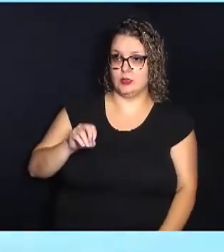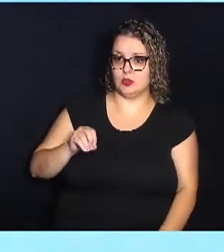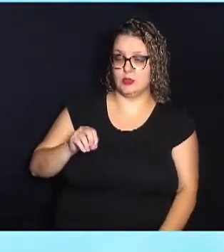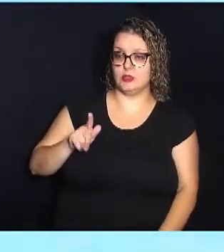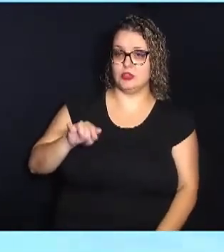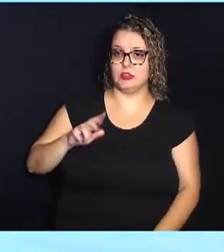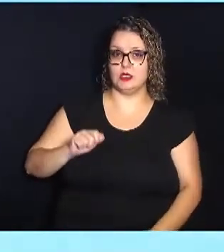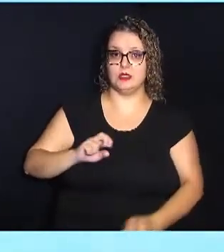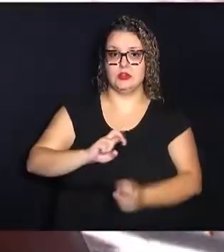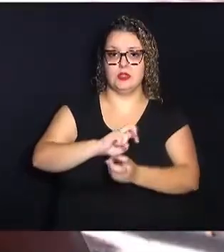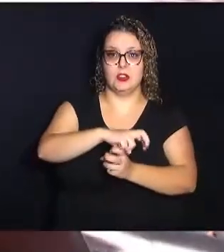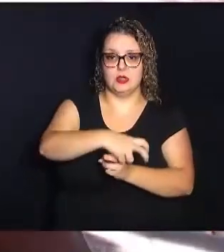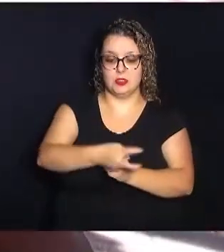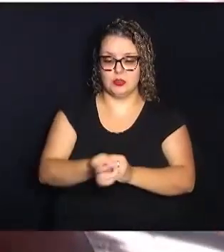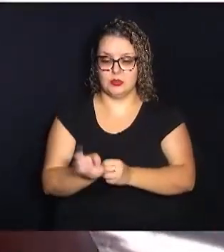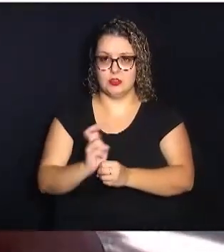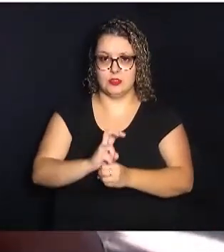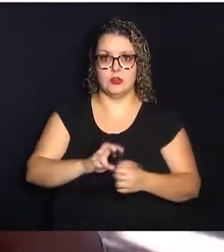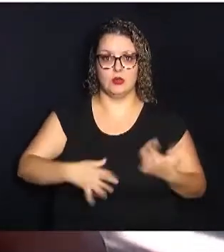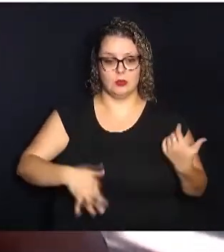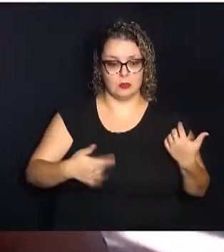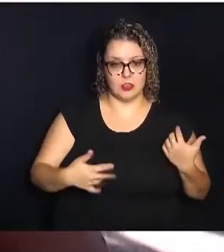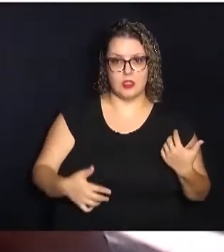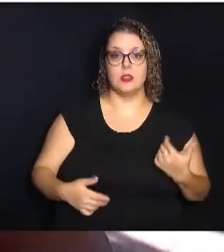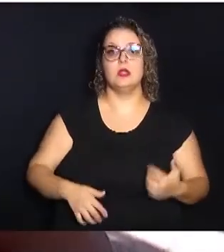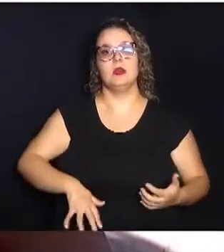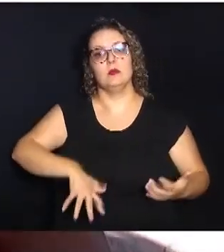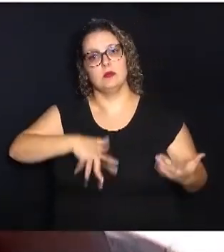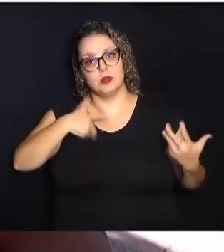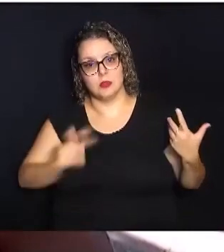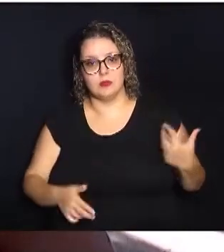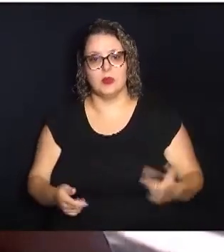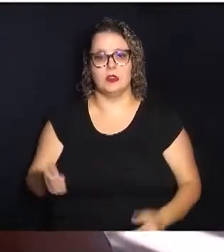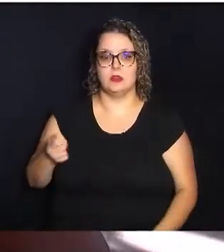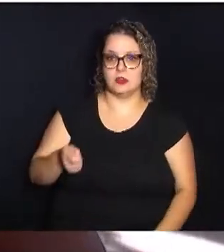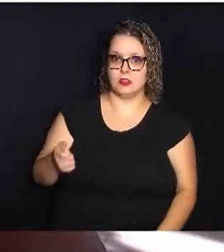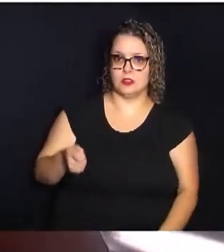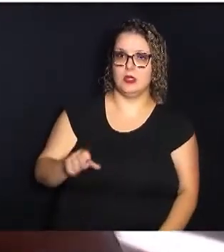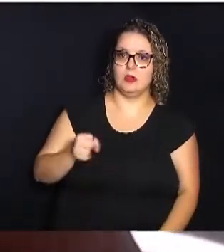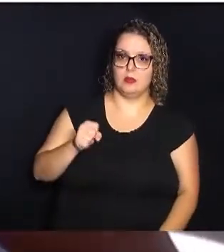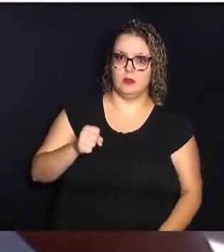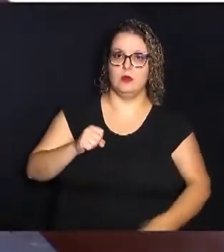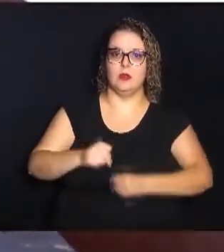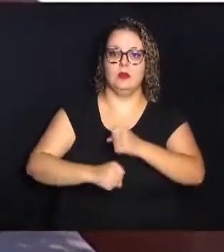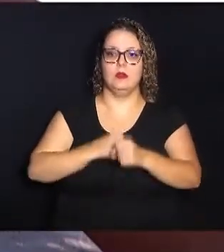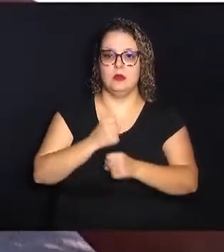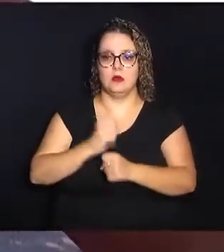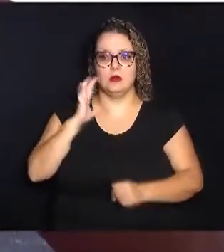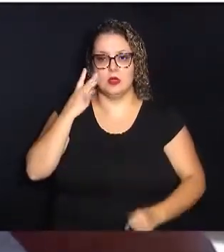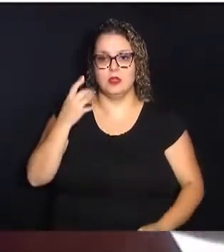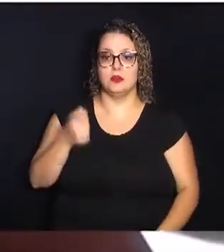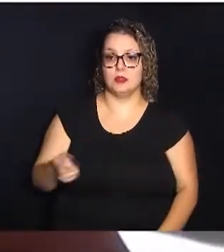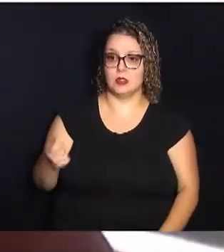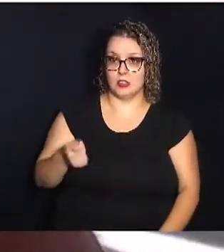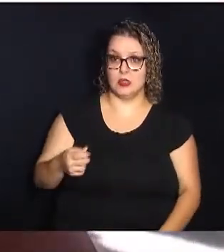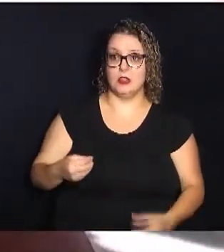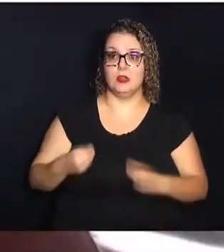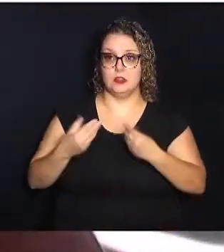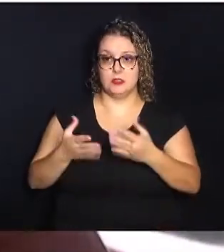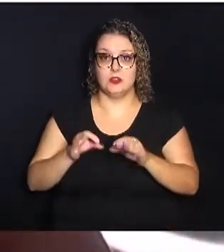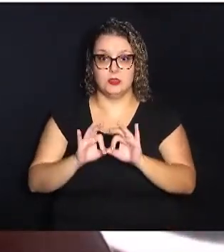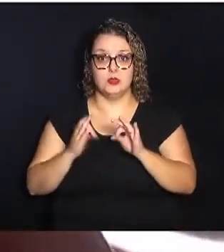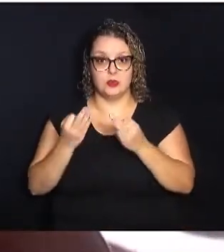aulas de cavaquinho e violão. Eu sou associada há aproximadamente oito anos, né? Eu acho que a associação, ela oferece para as